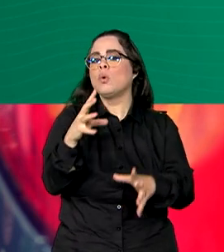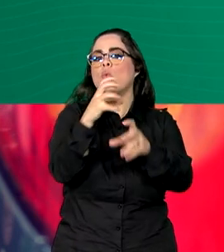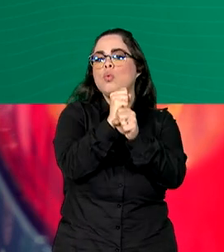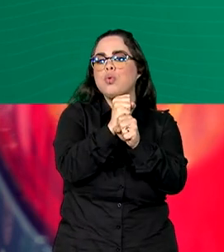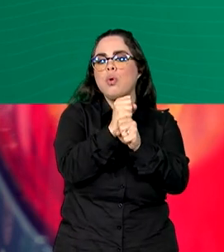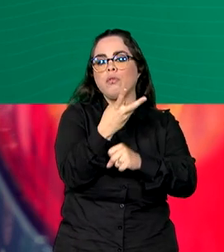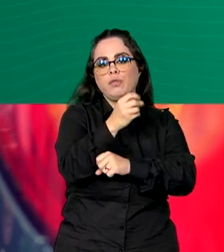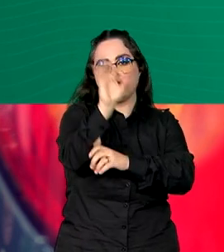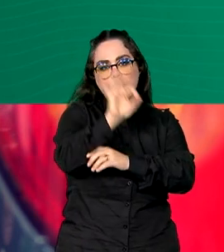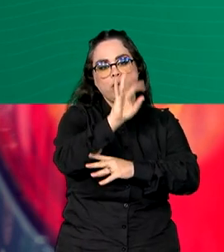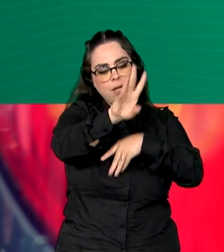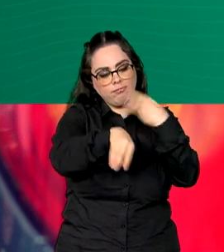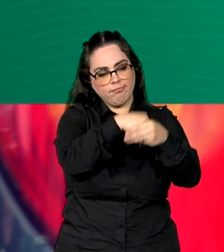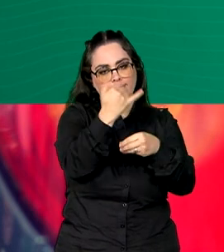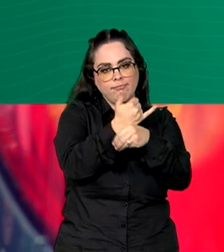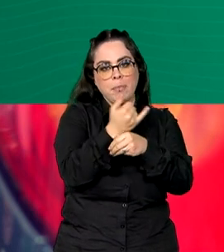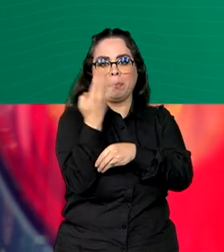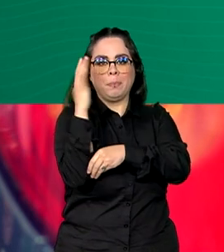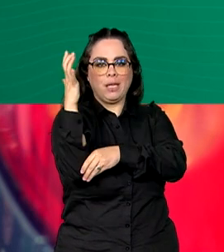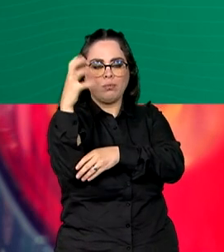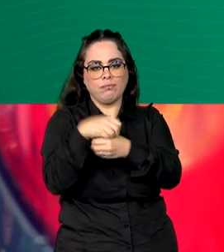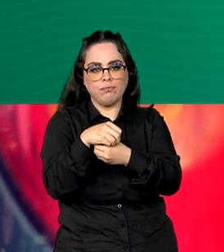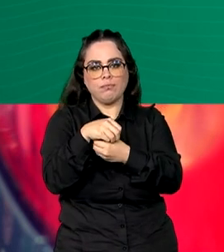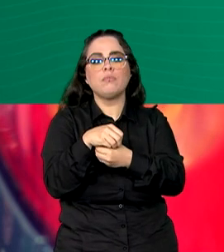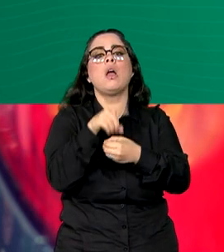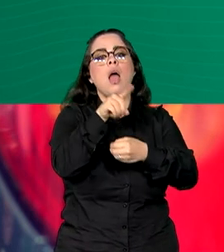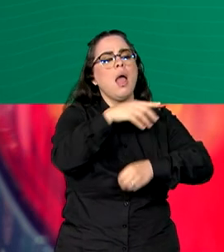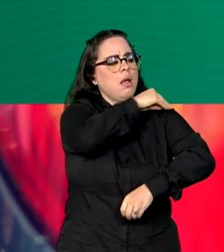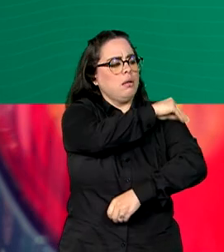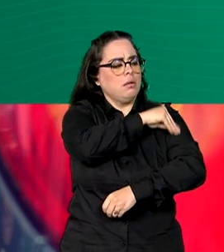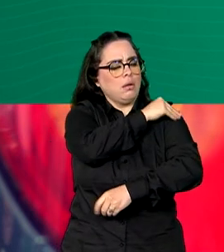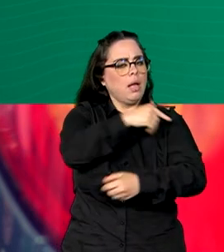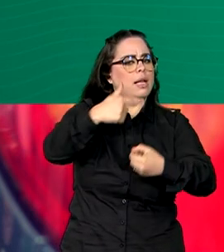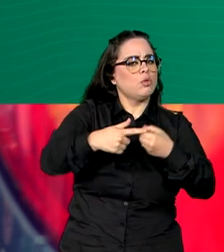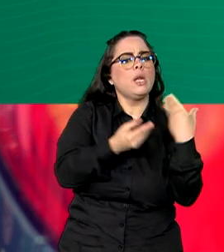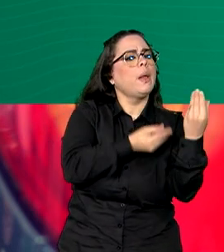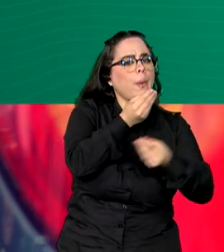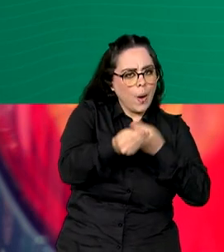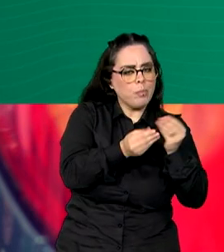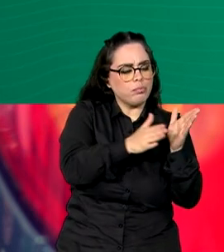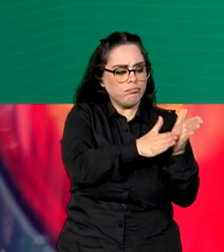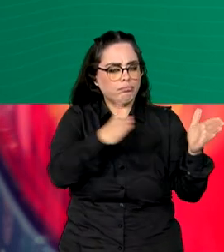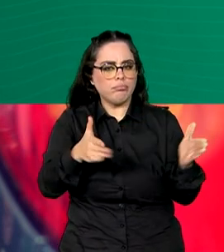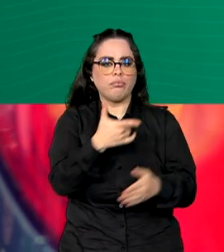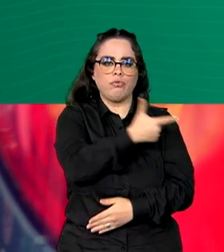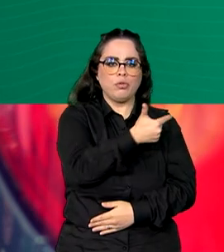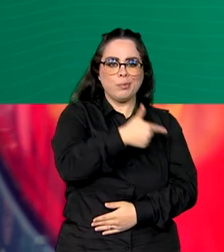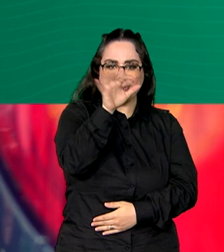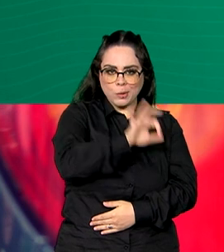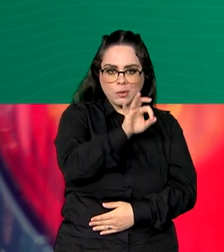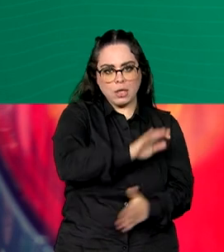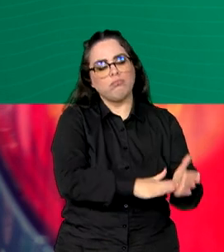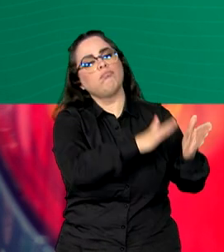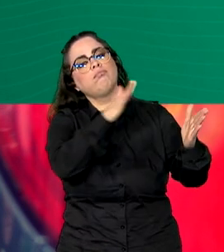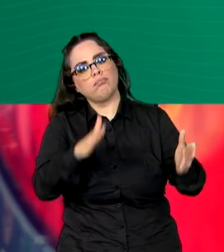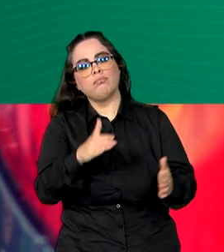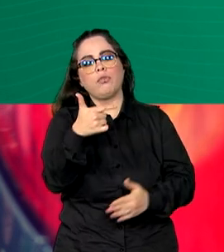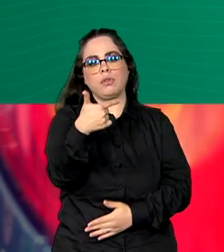% de mistura. Já a margem de mistura de etanol à gasolina vai passar de 22% para